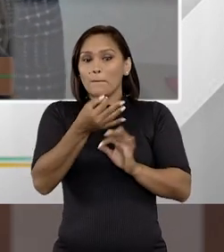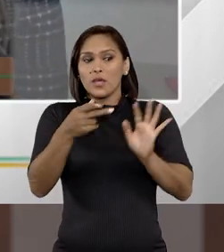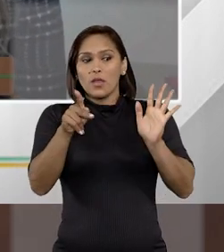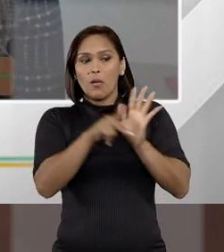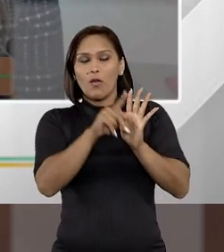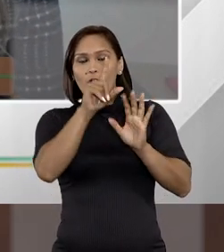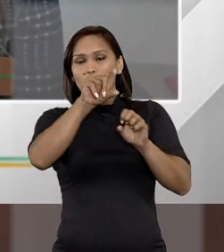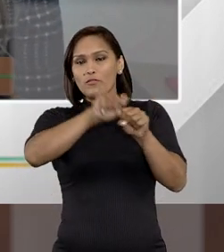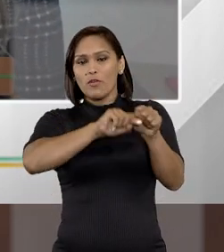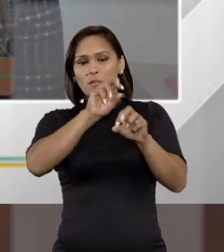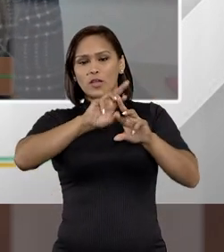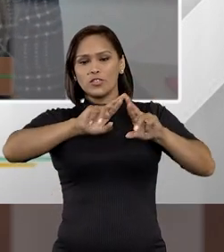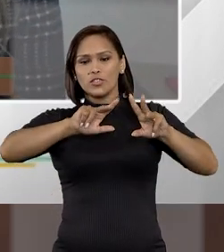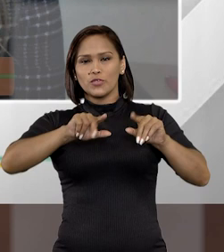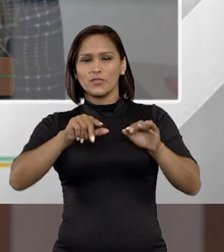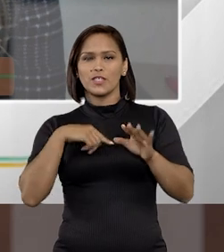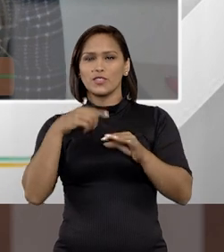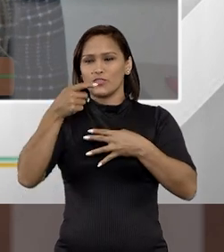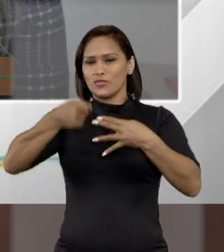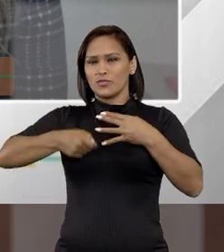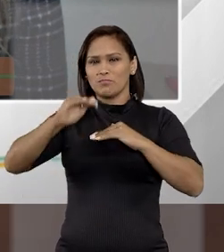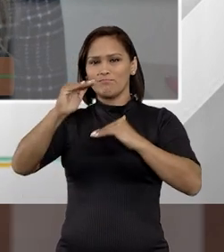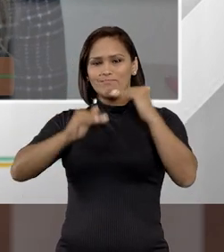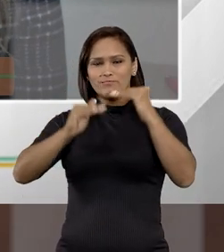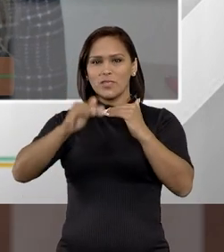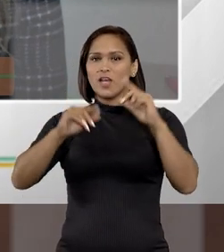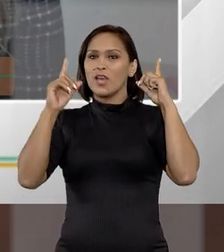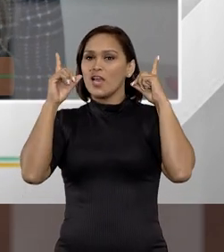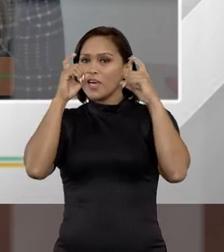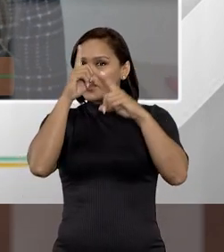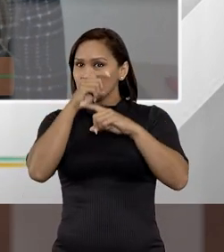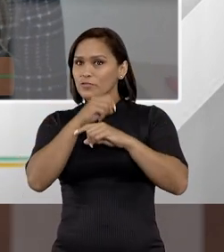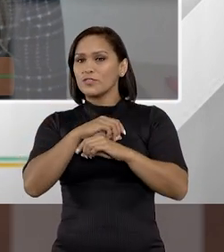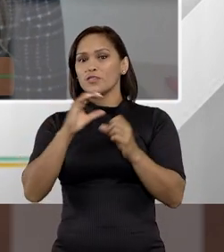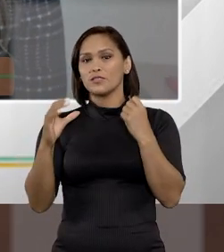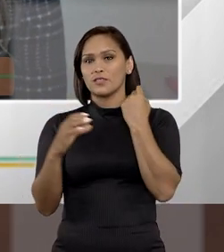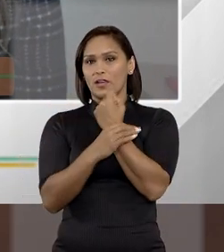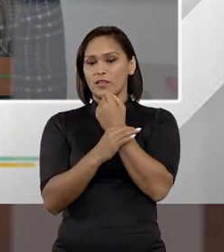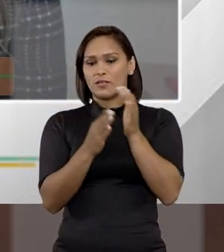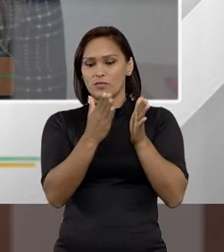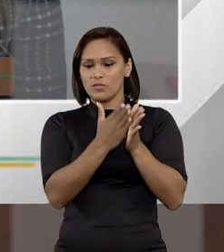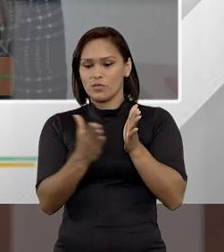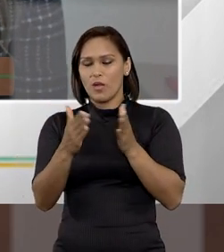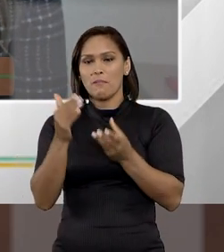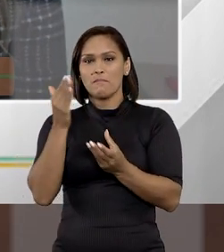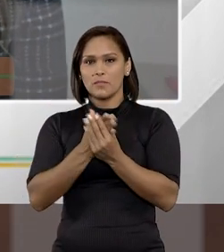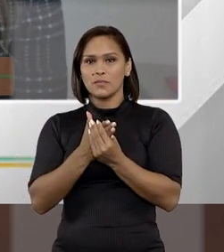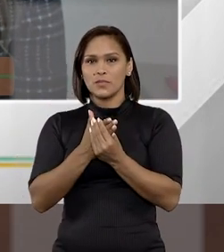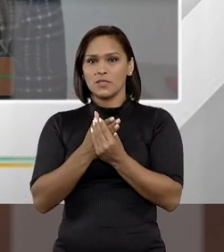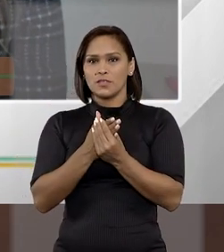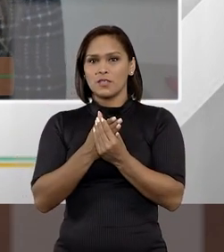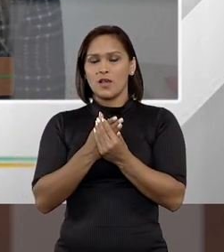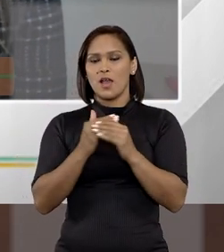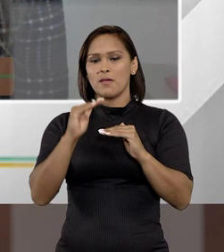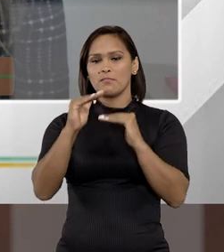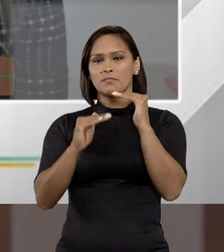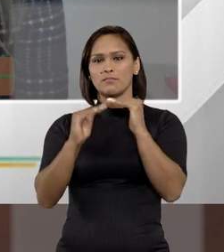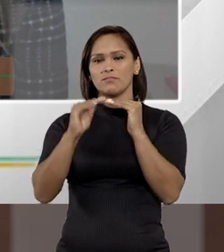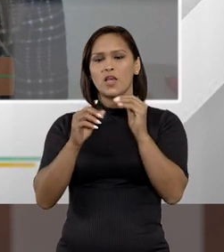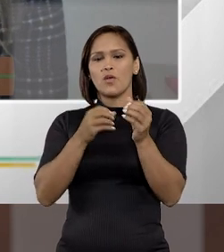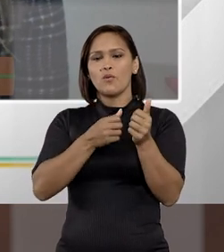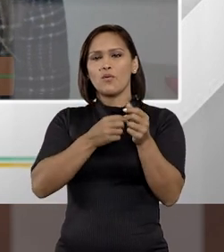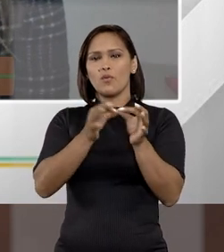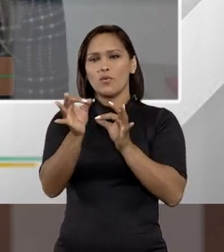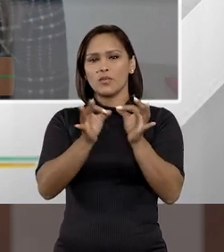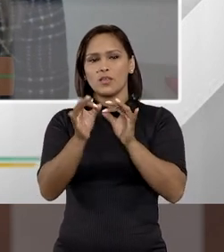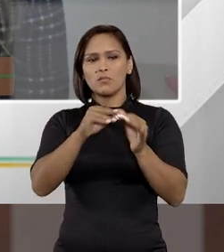uma opinião formada a respeito daqueles fatos, que é difícil a gente garantir numa fase processual em que o